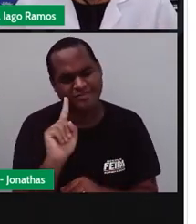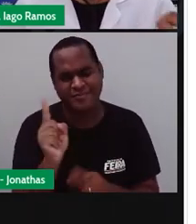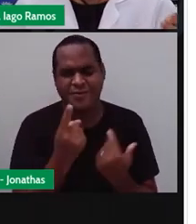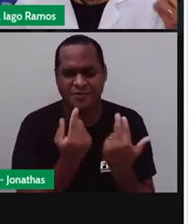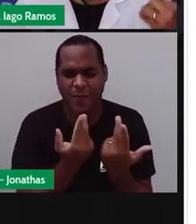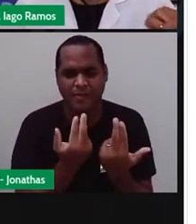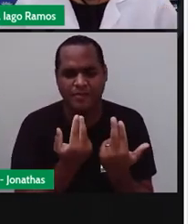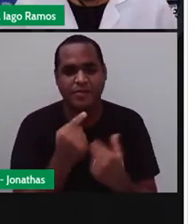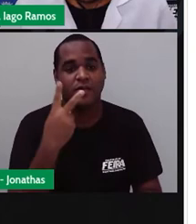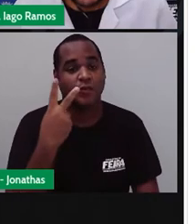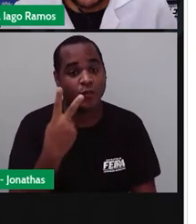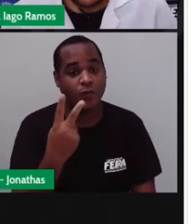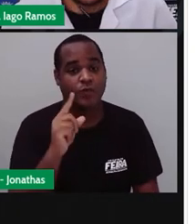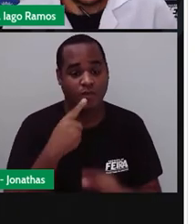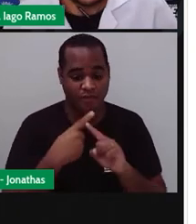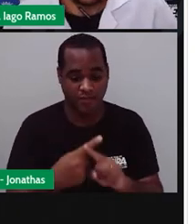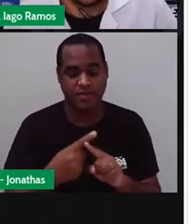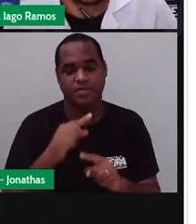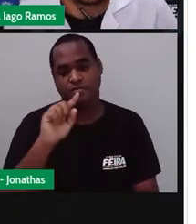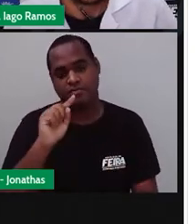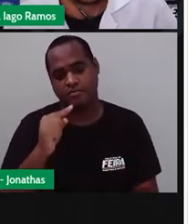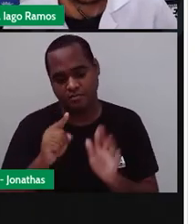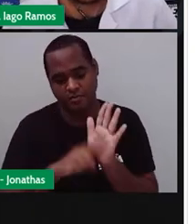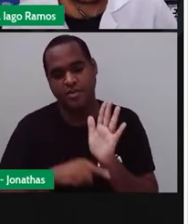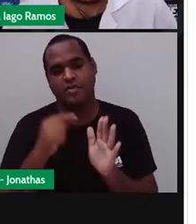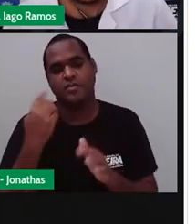vezes menos 4, né?